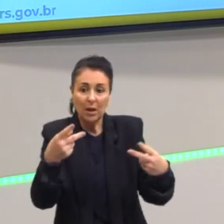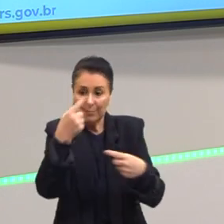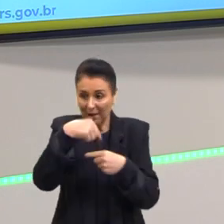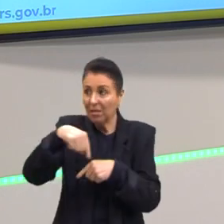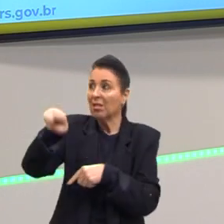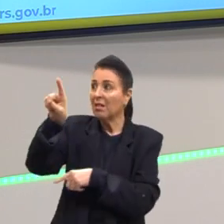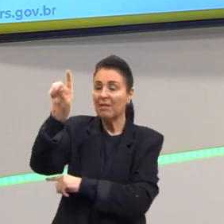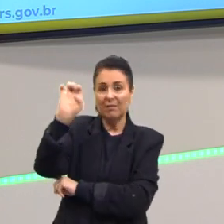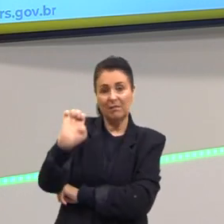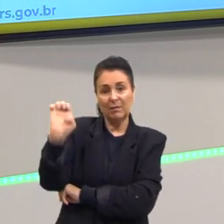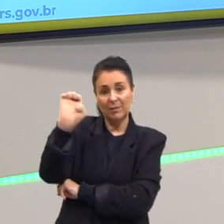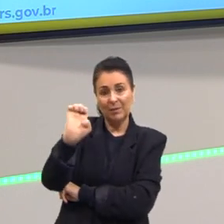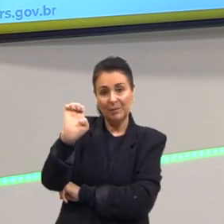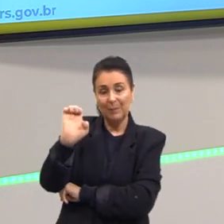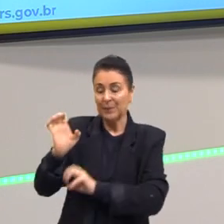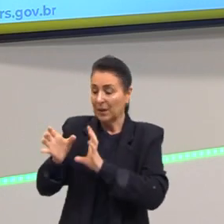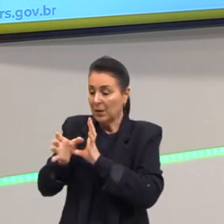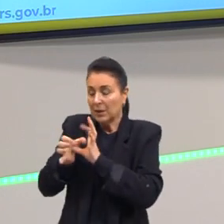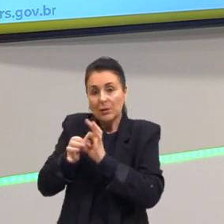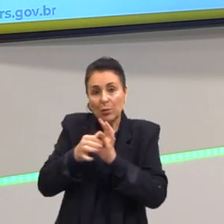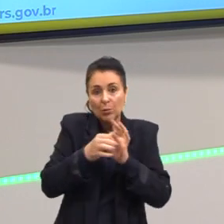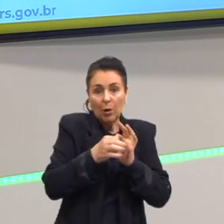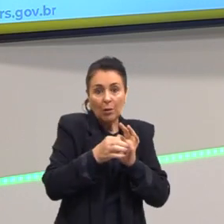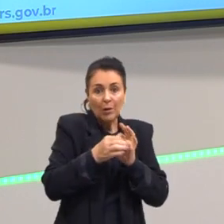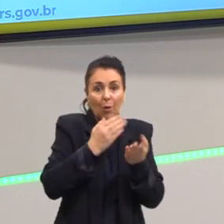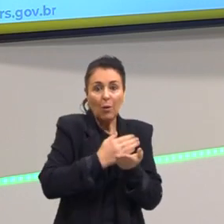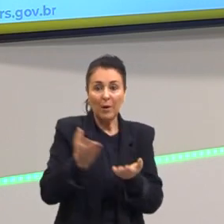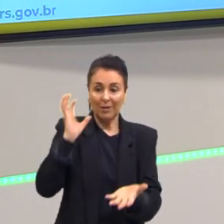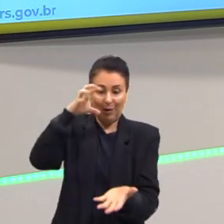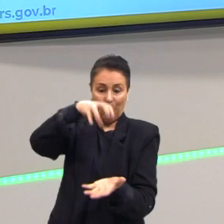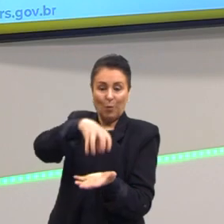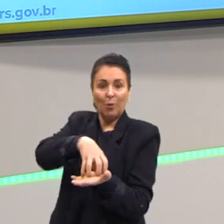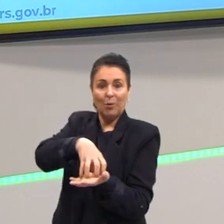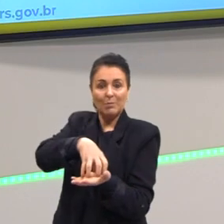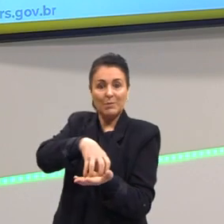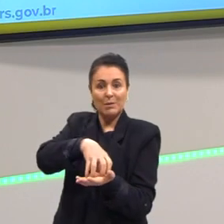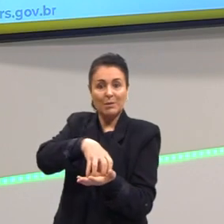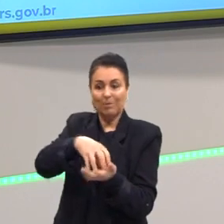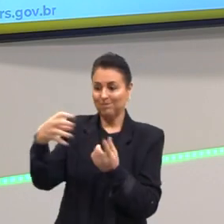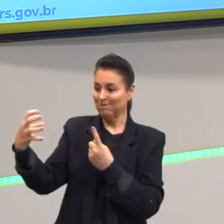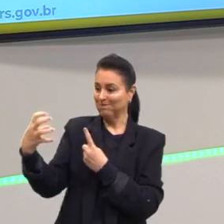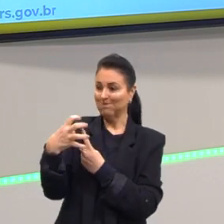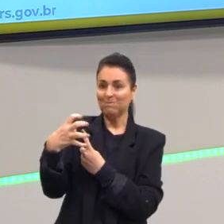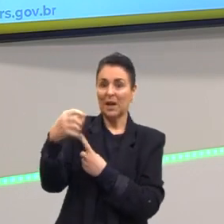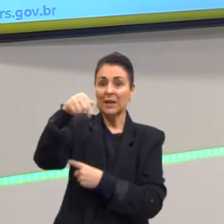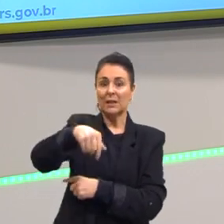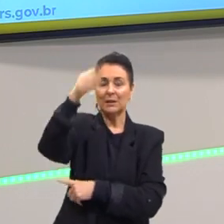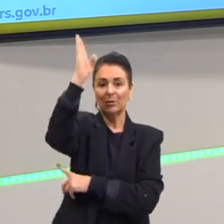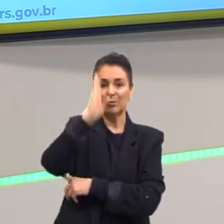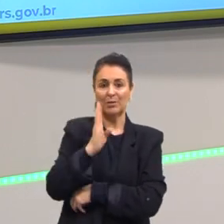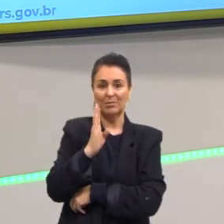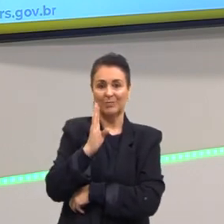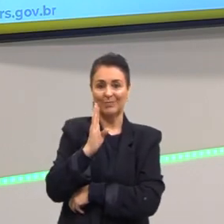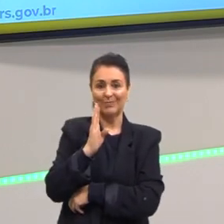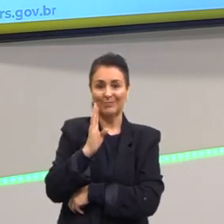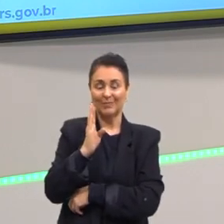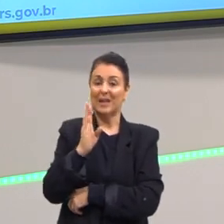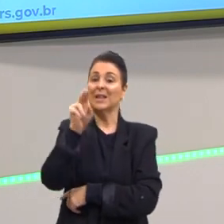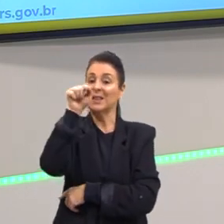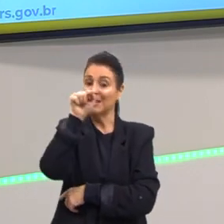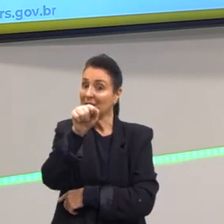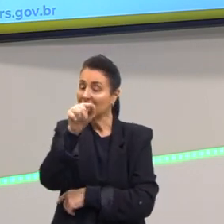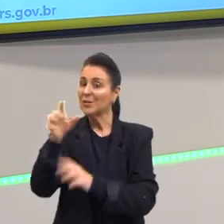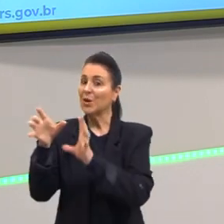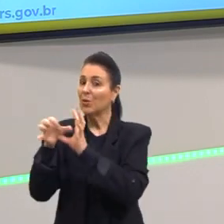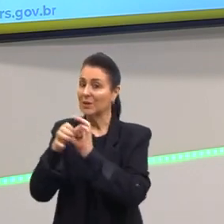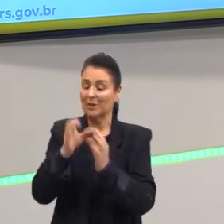contexto, é que é colonizado o Brasil. Os demais países também, mas nos interessa aqui o Brasil. Então, nesse contexto, a